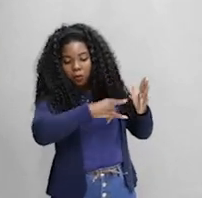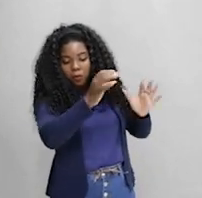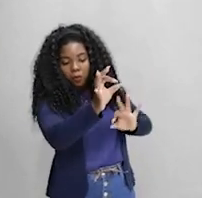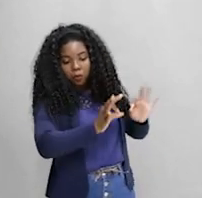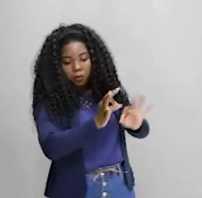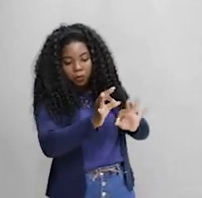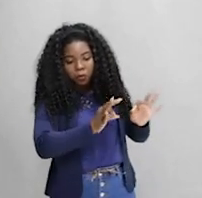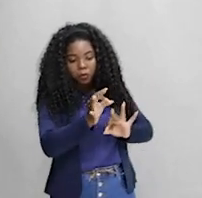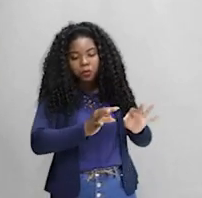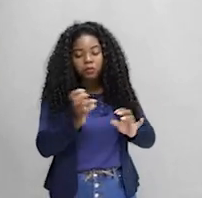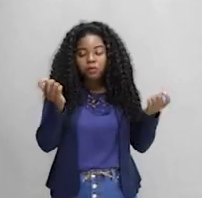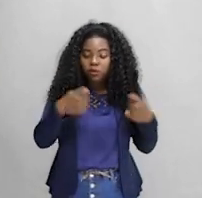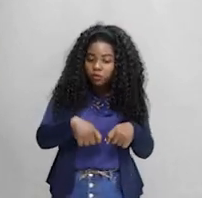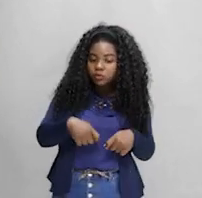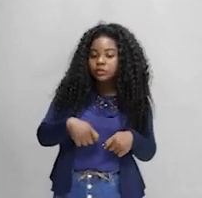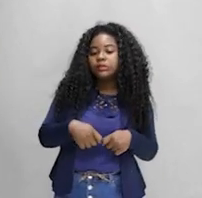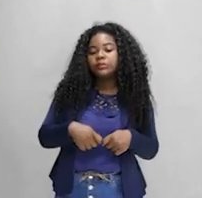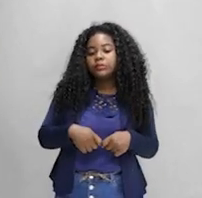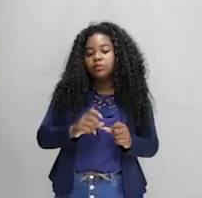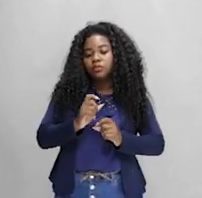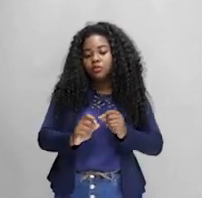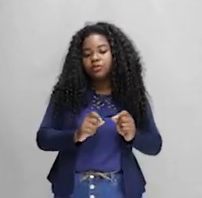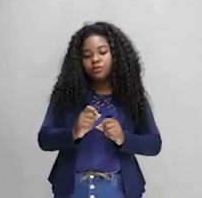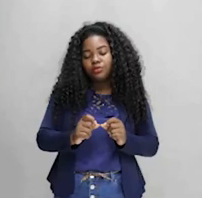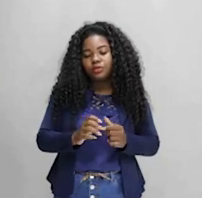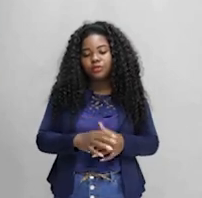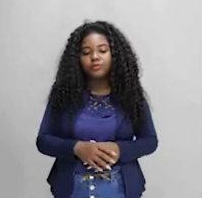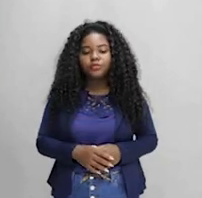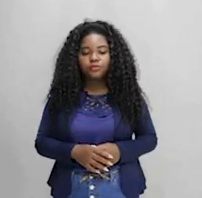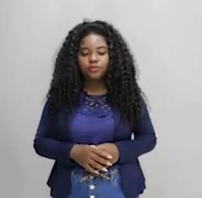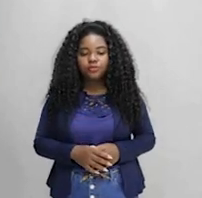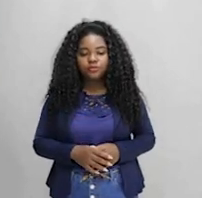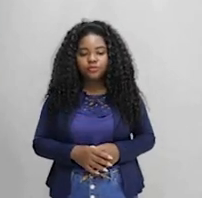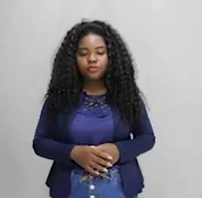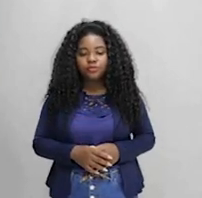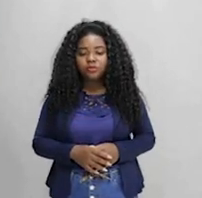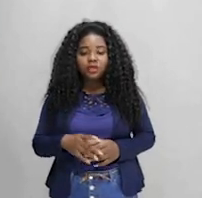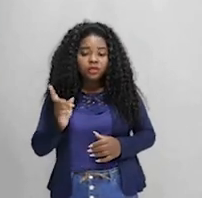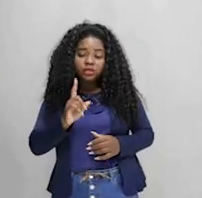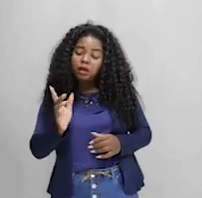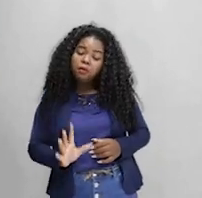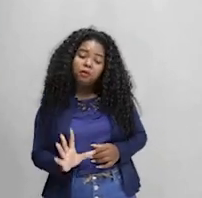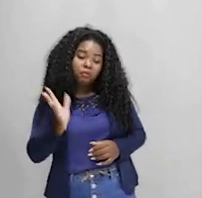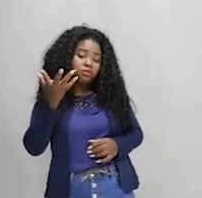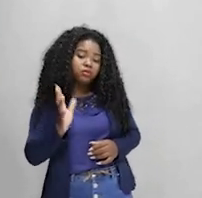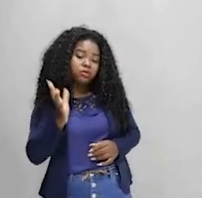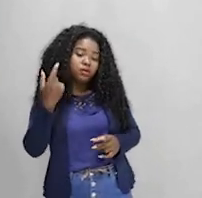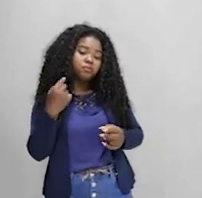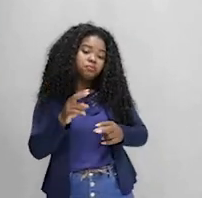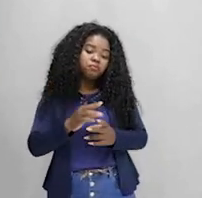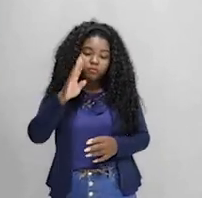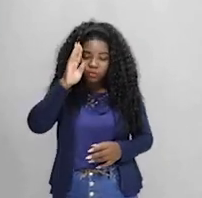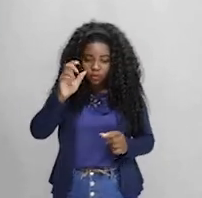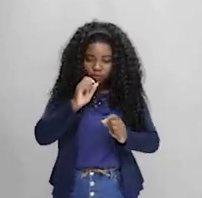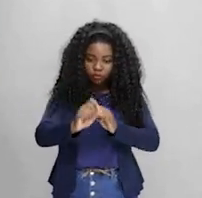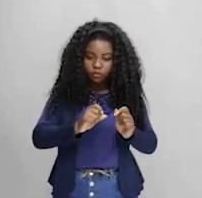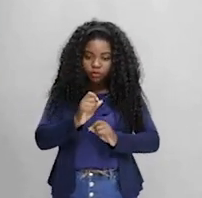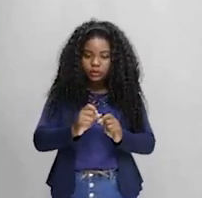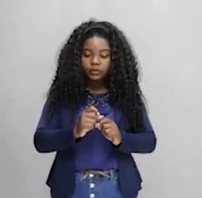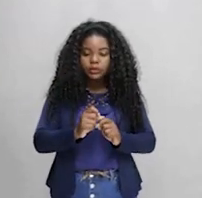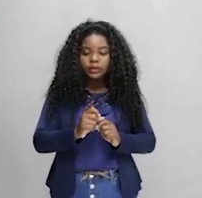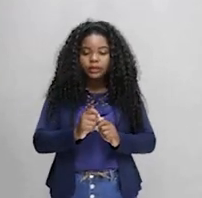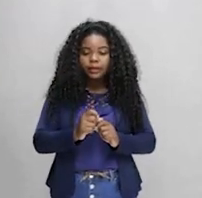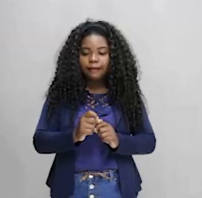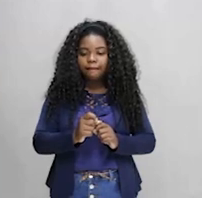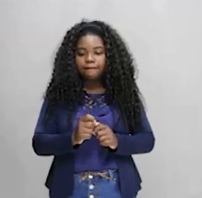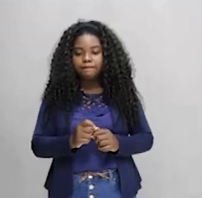possibilidade de não, de fato, ser efetivo, principalmente porque isso poderia gerar uma pressão sobre países